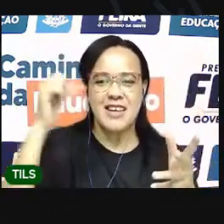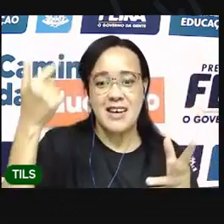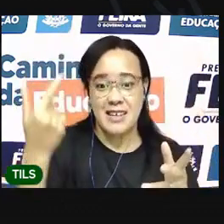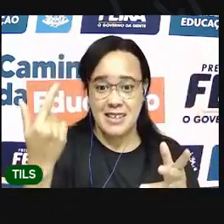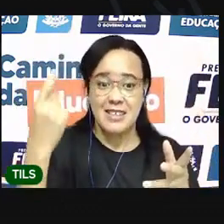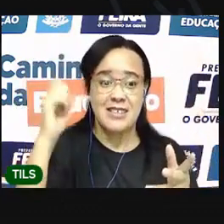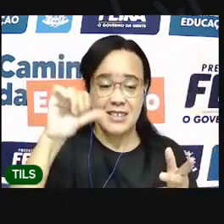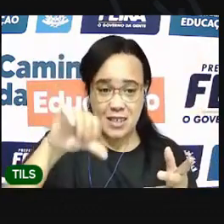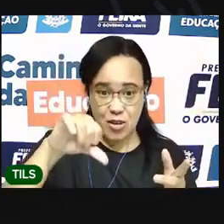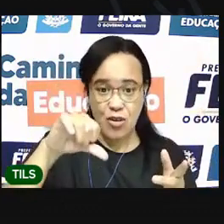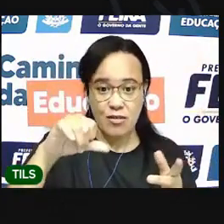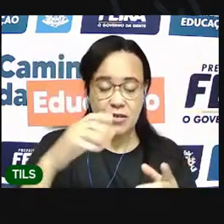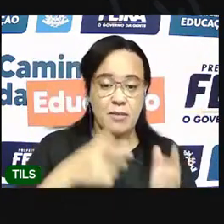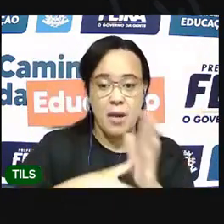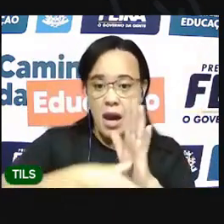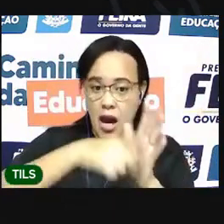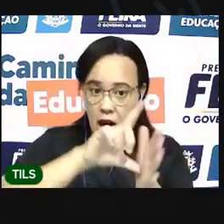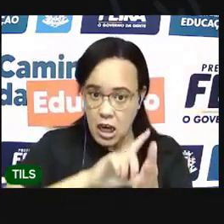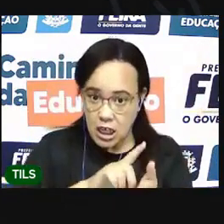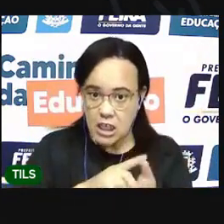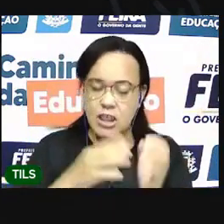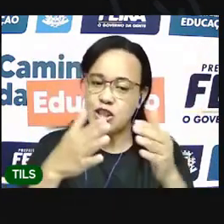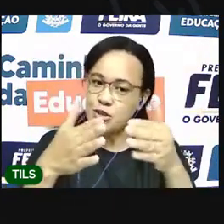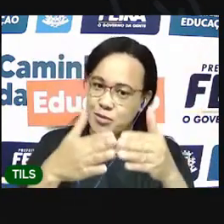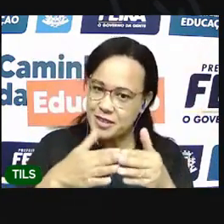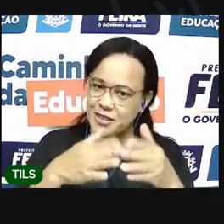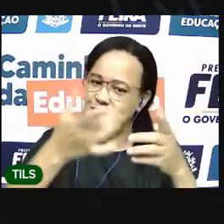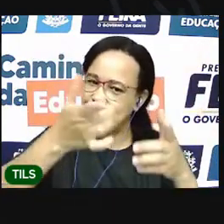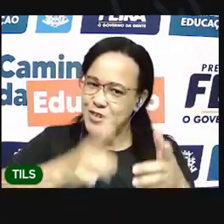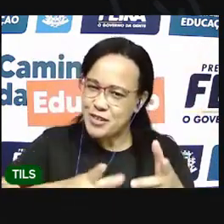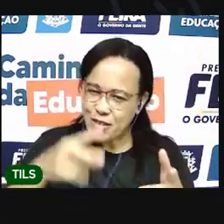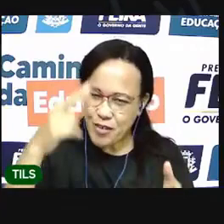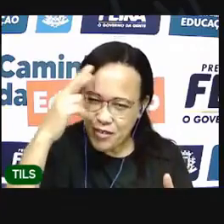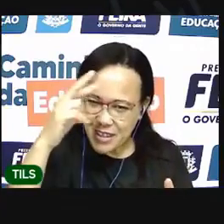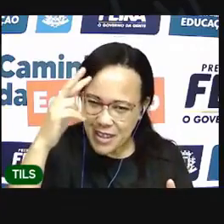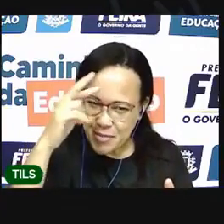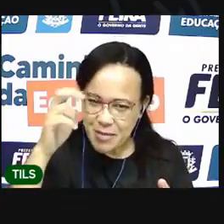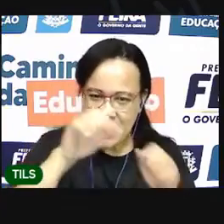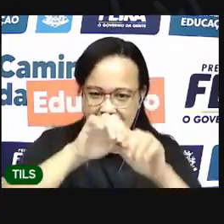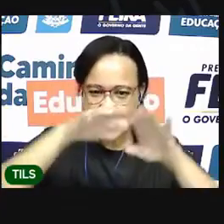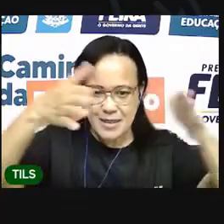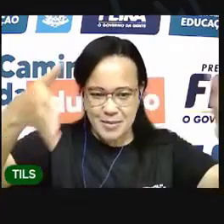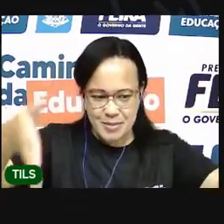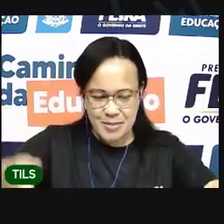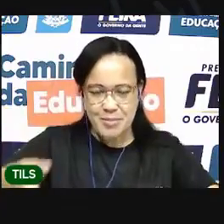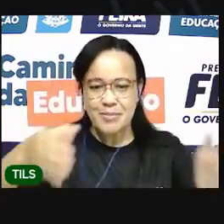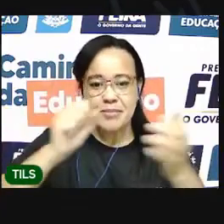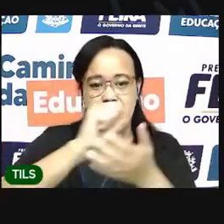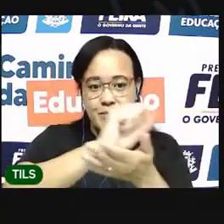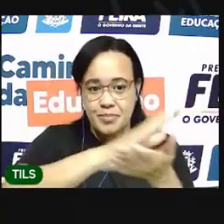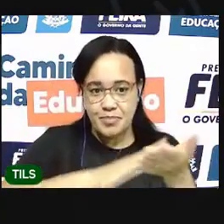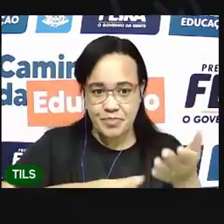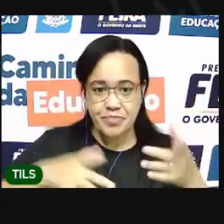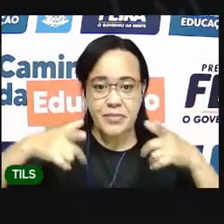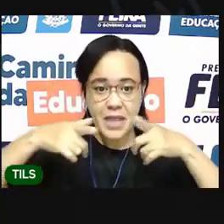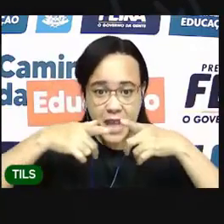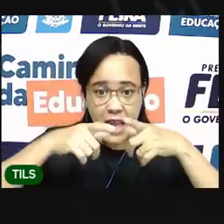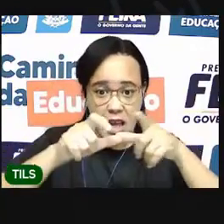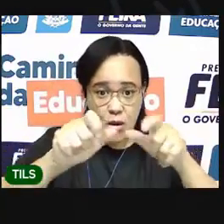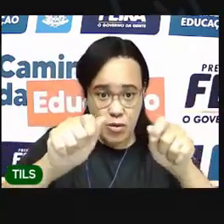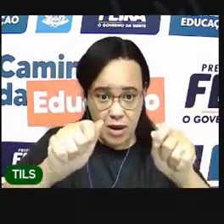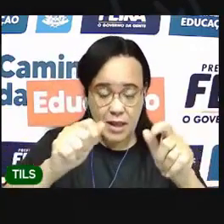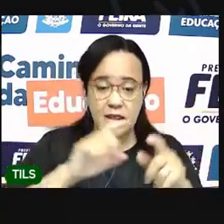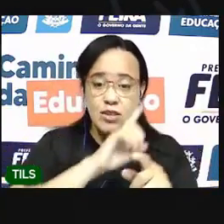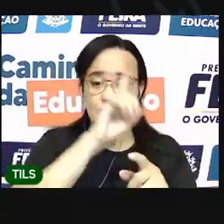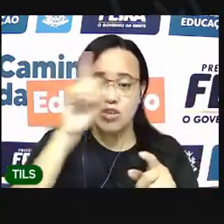Então, antes de começar, eu já vou pedir para você colocar aí na mesa a atividade de linguagens do